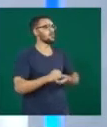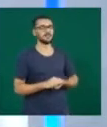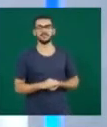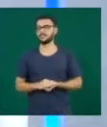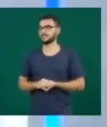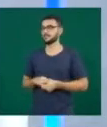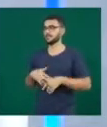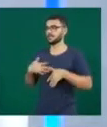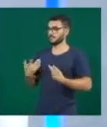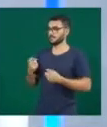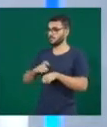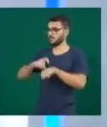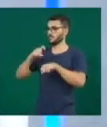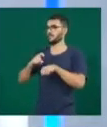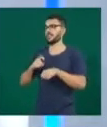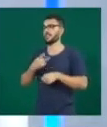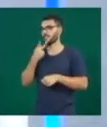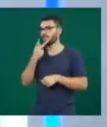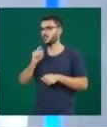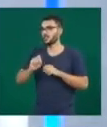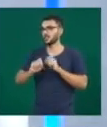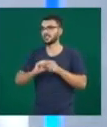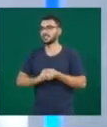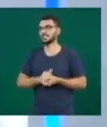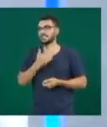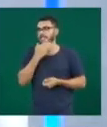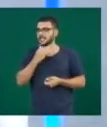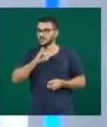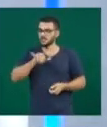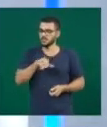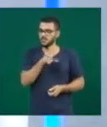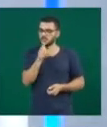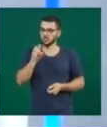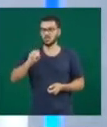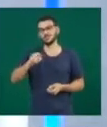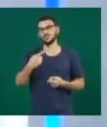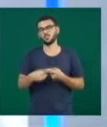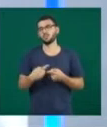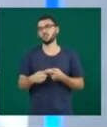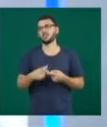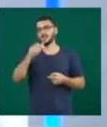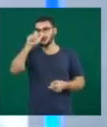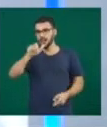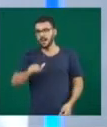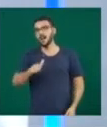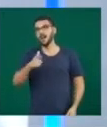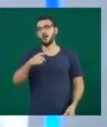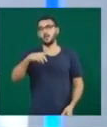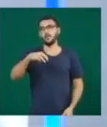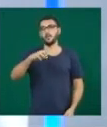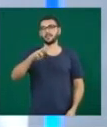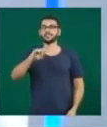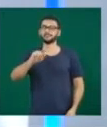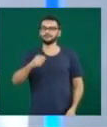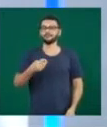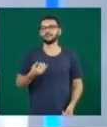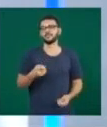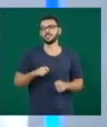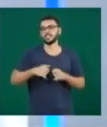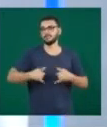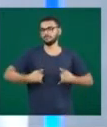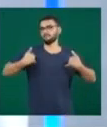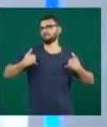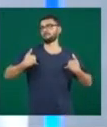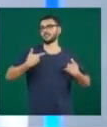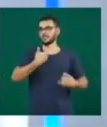o evento é chamado Dezembro de João, que é quando o mestre João Pequeno faria 100 anos, dia 27. E